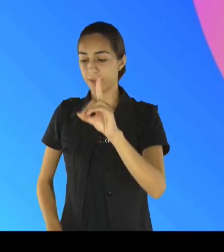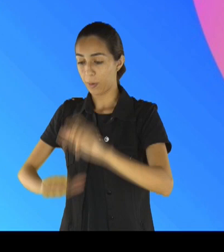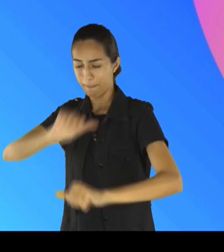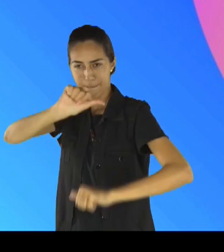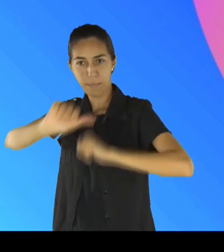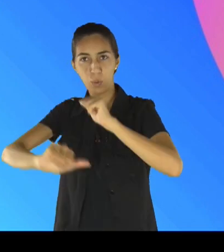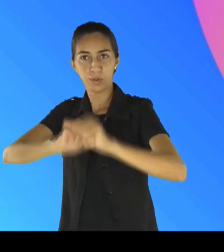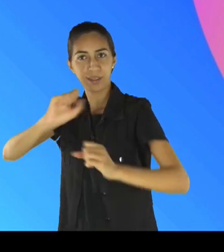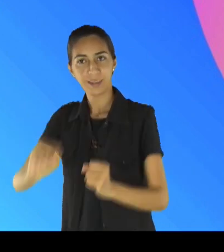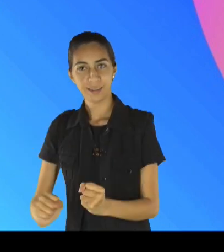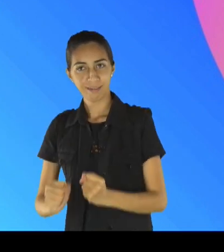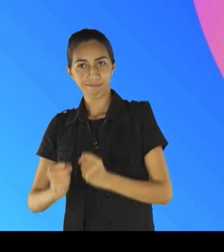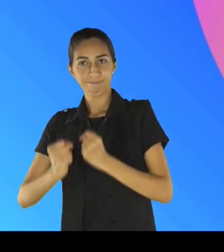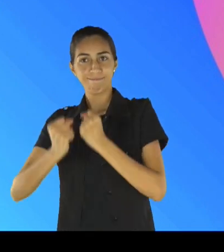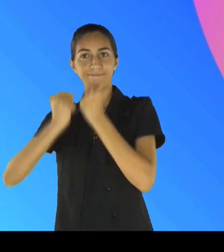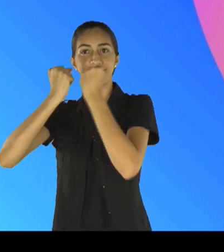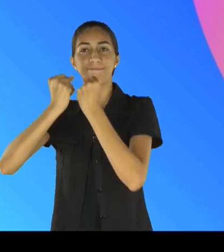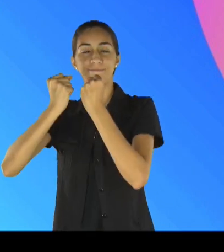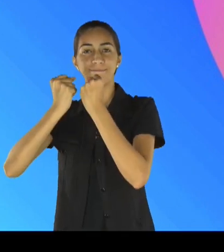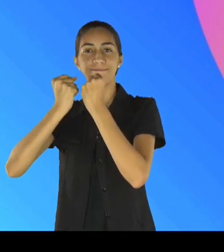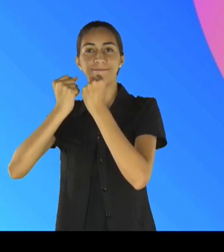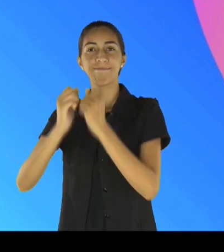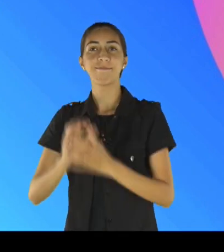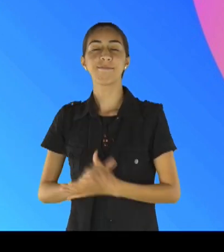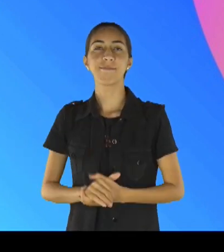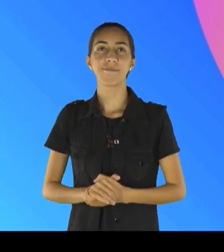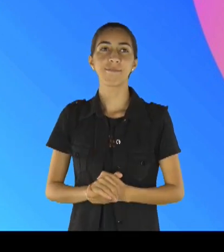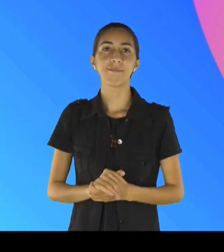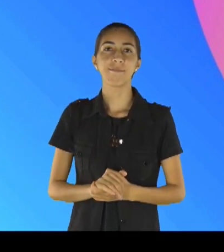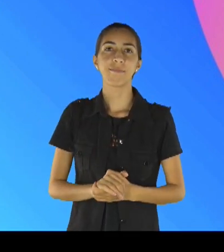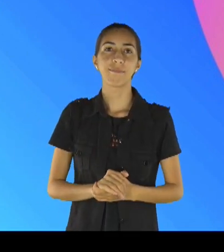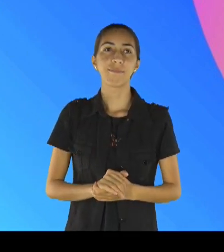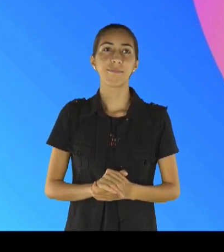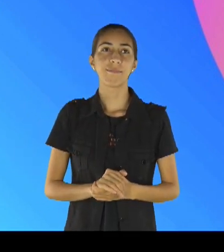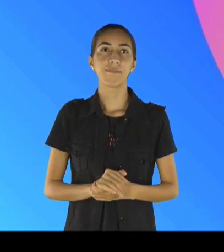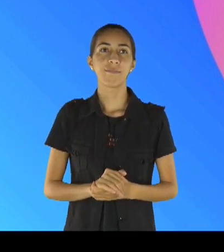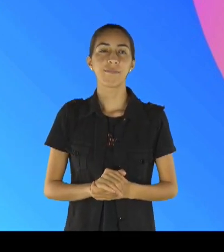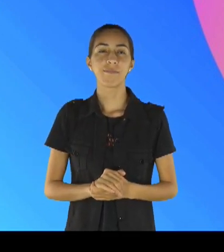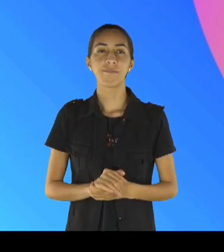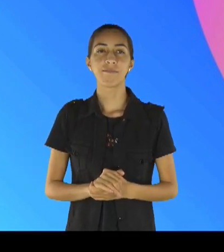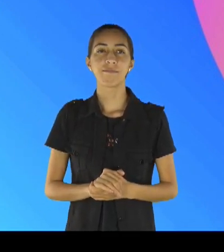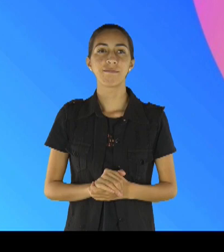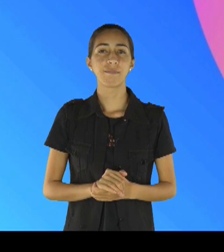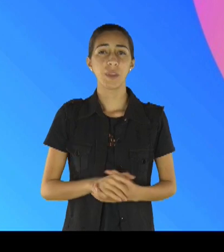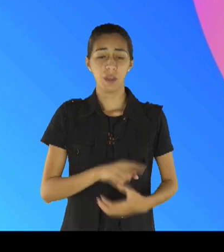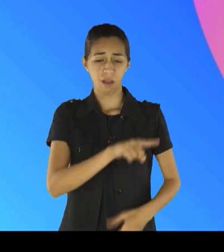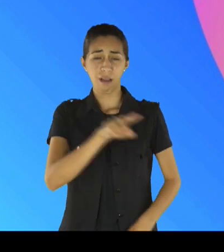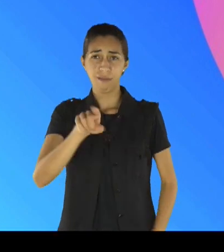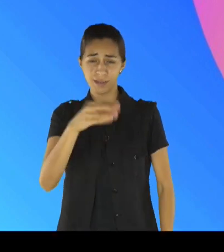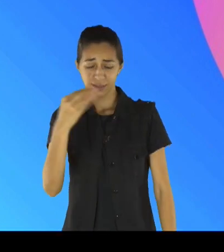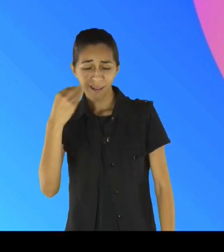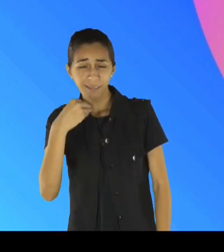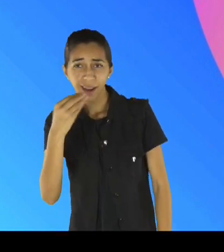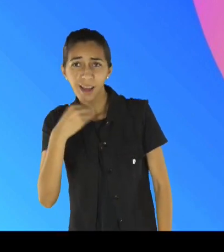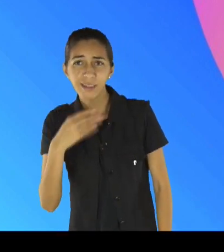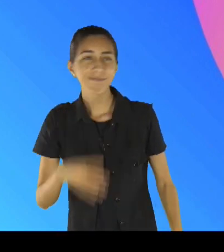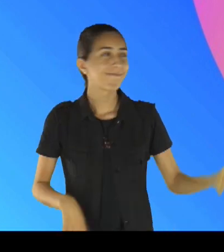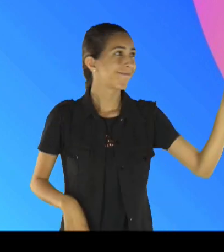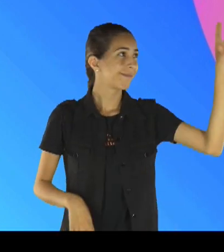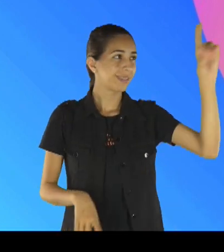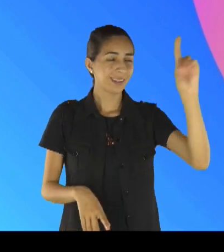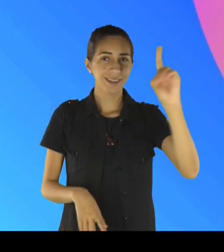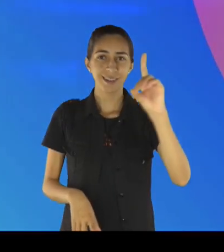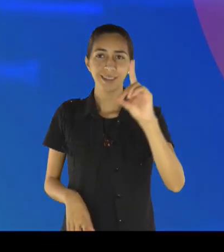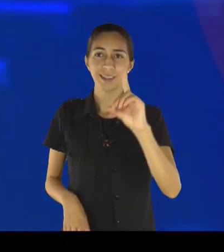e dá grande, vigor, ao que está, sem forças, porventura, vem alguém aqui,